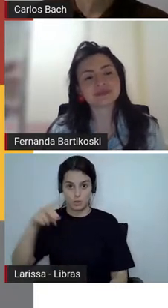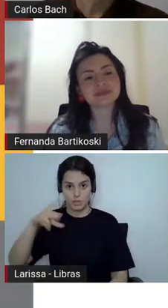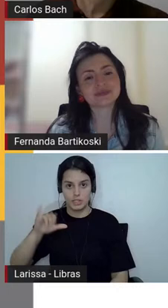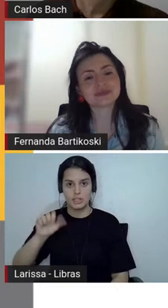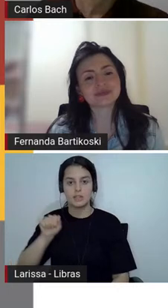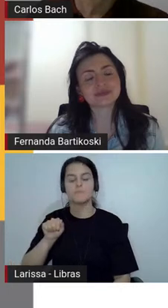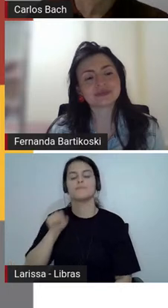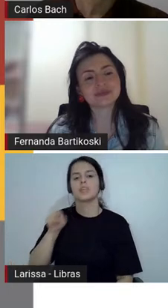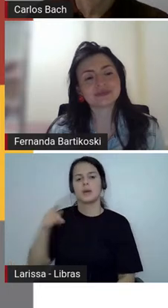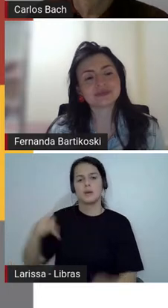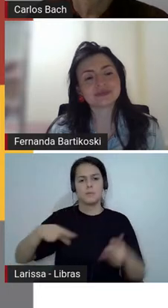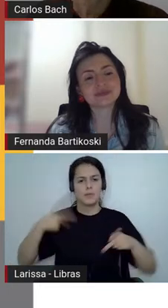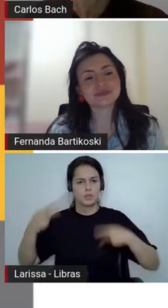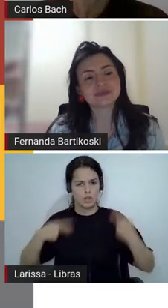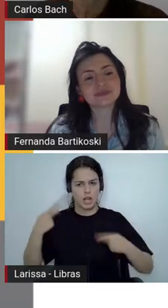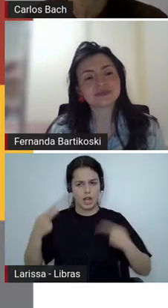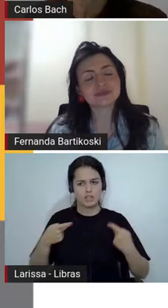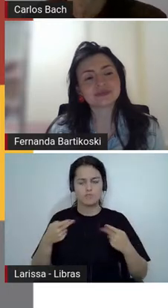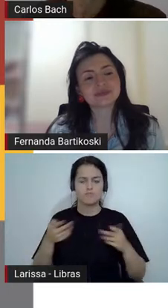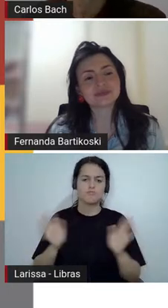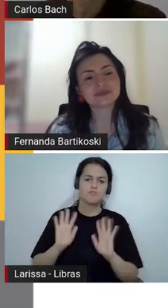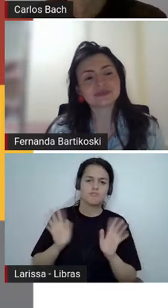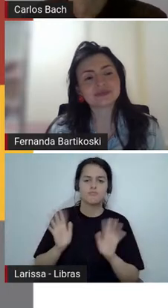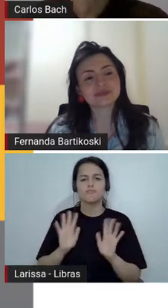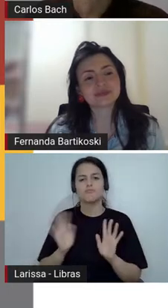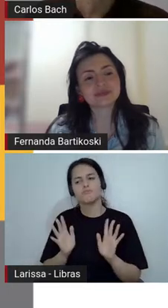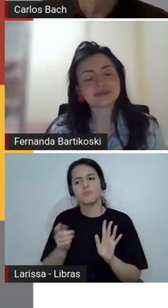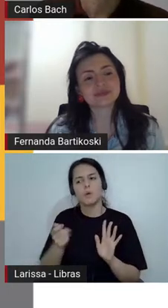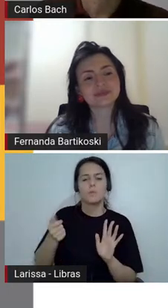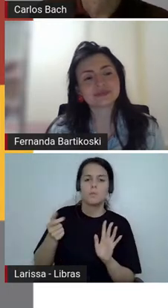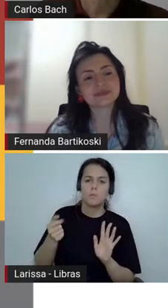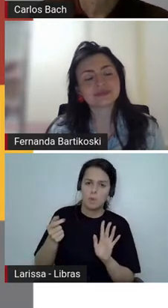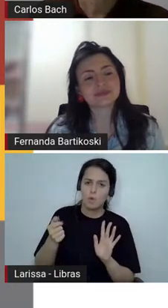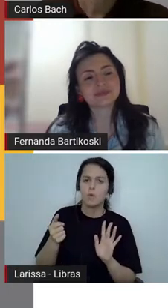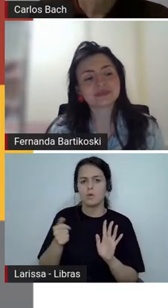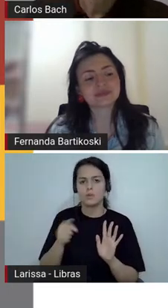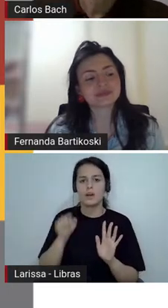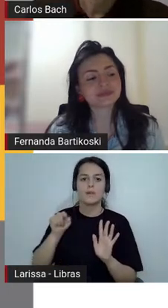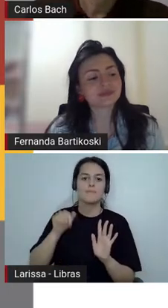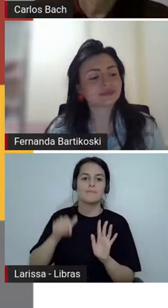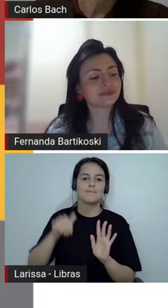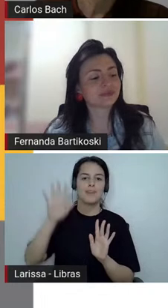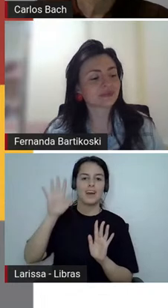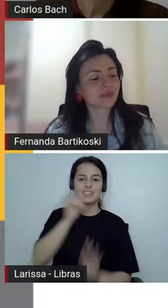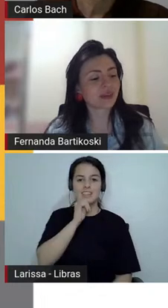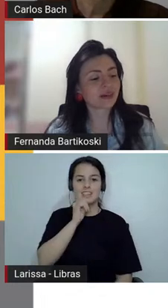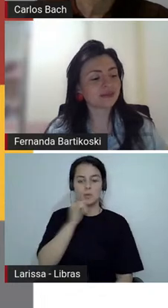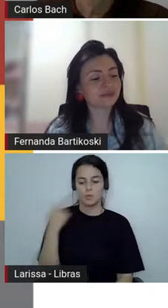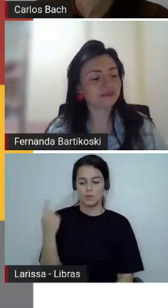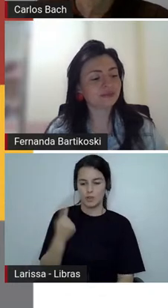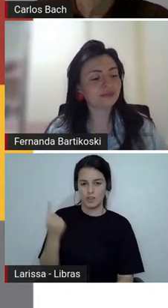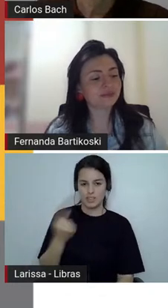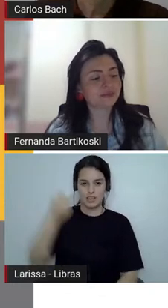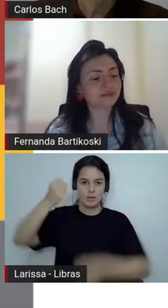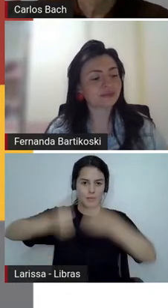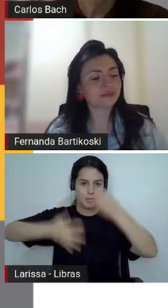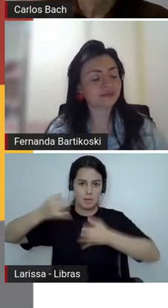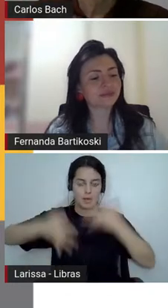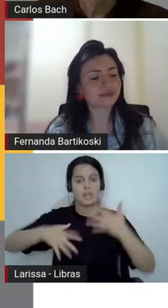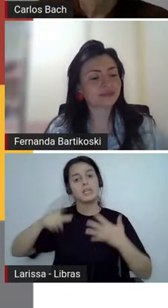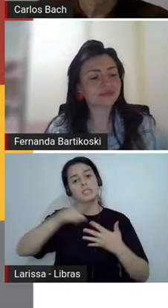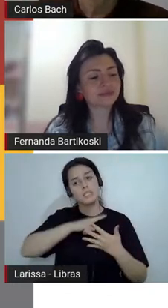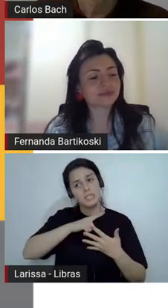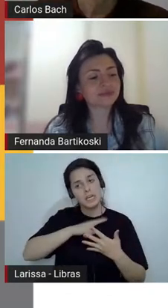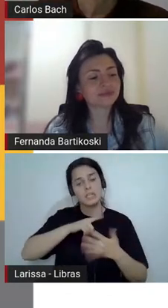mais às vezes um monólogo, mas tem algumas que têm personagens, só que esses personagens eles vão ser personagens mais planos, eles não